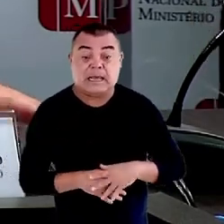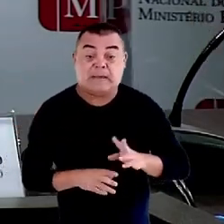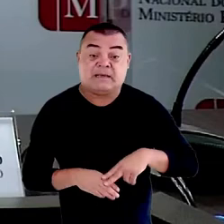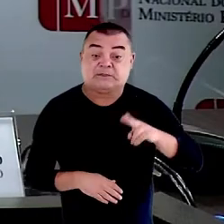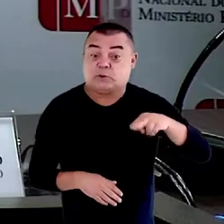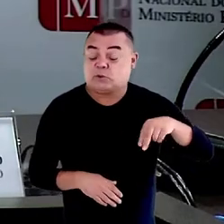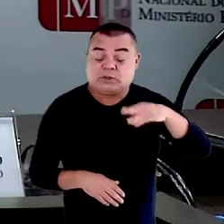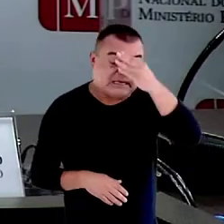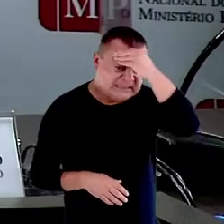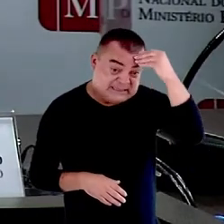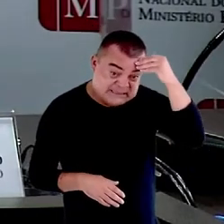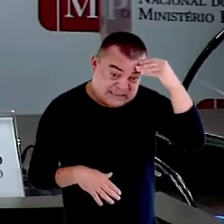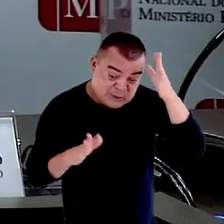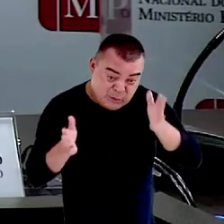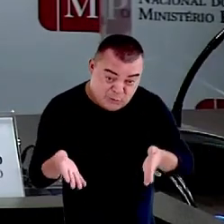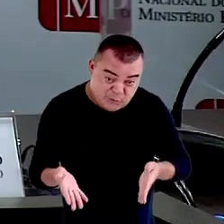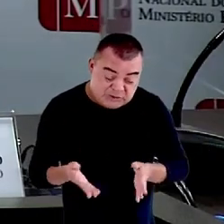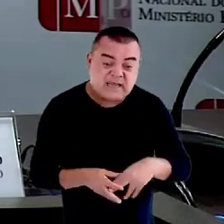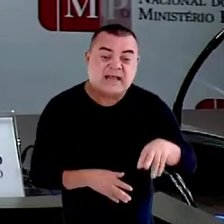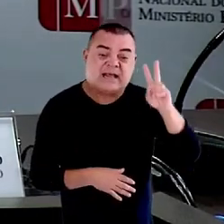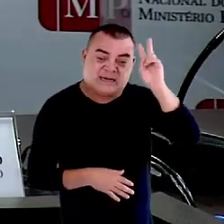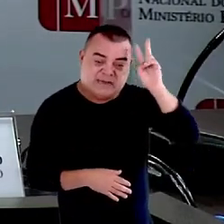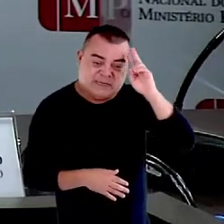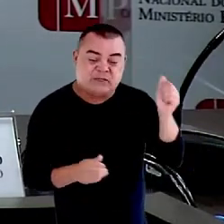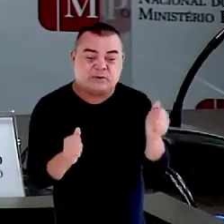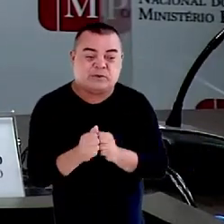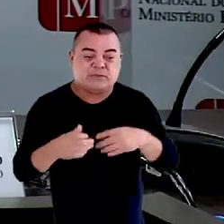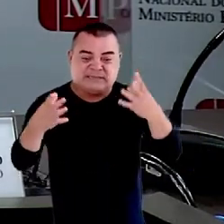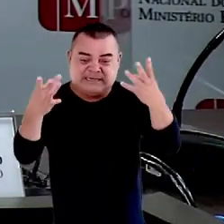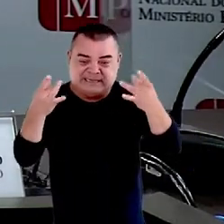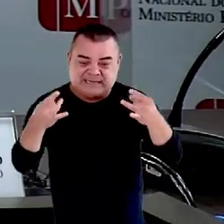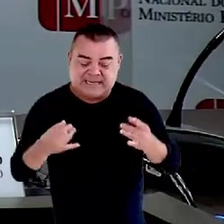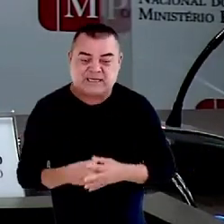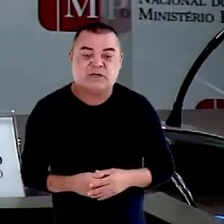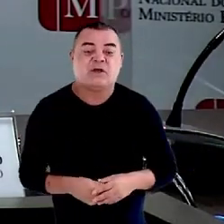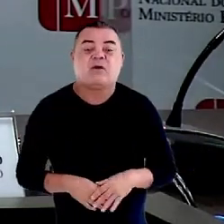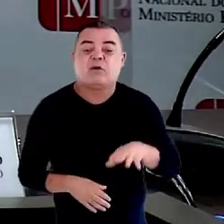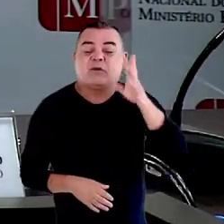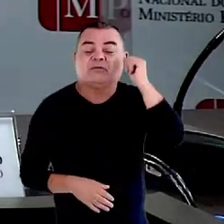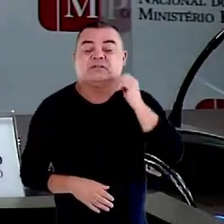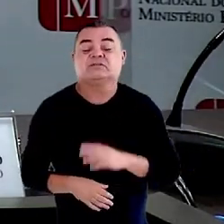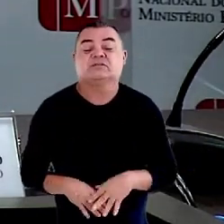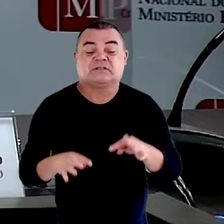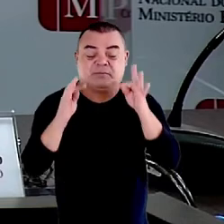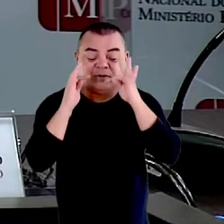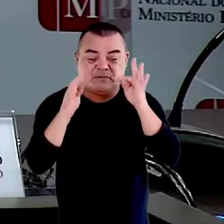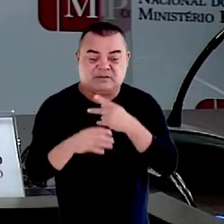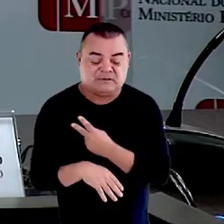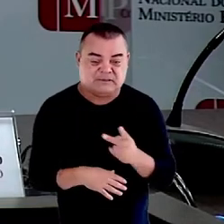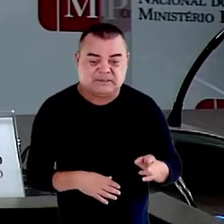esqueci, e hoje lembrei com detalhes ouvindo aqui os depoimentos que me precederam. Então,